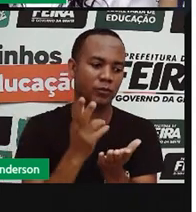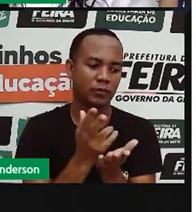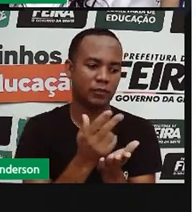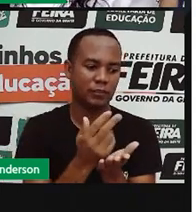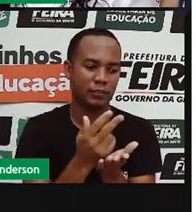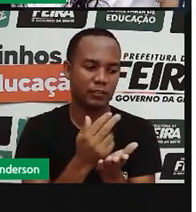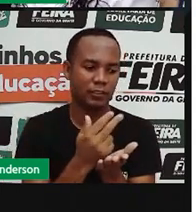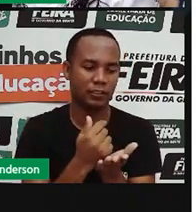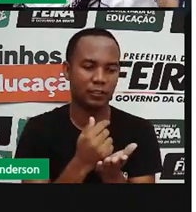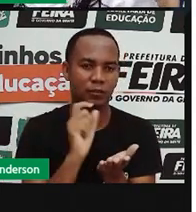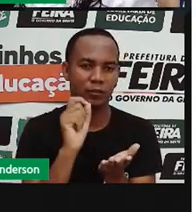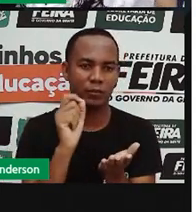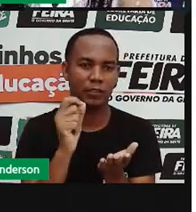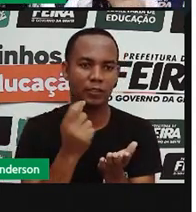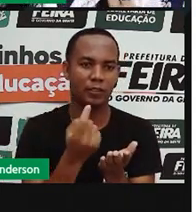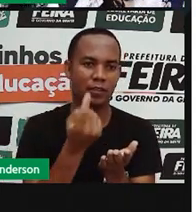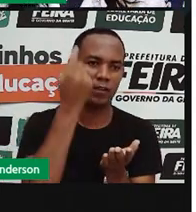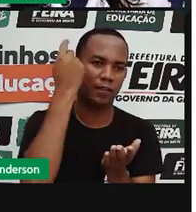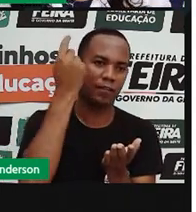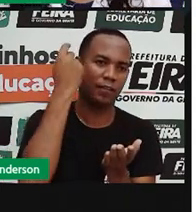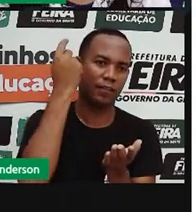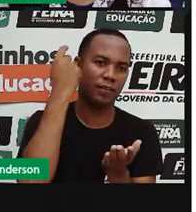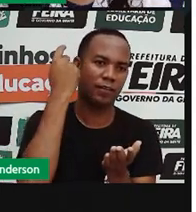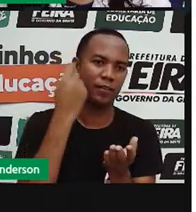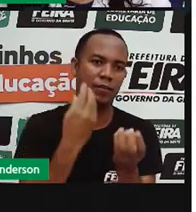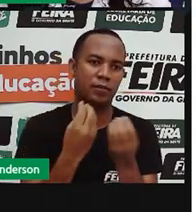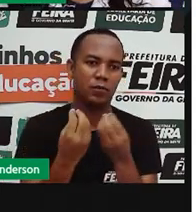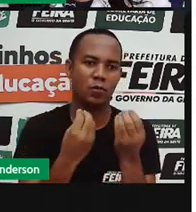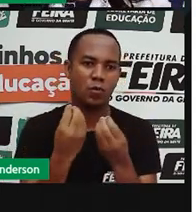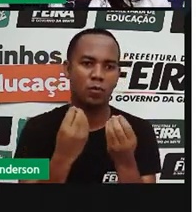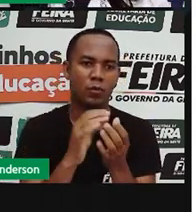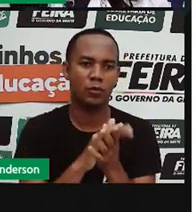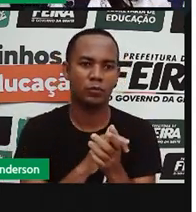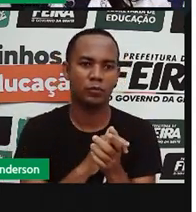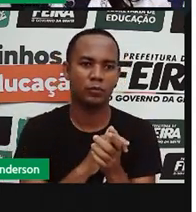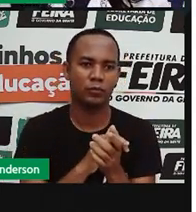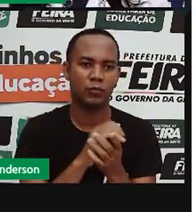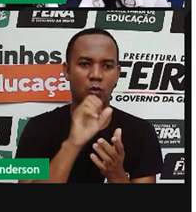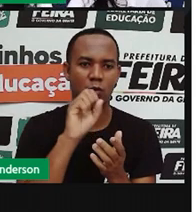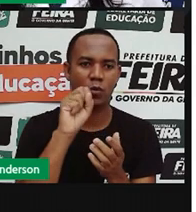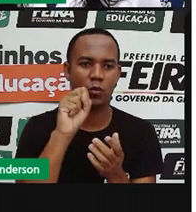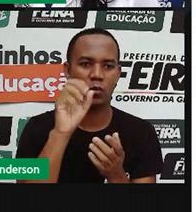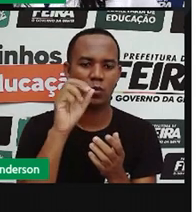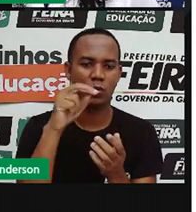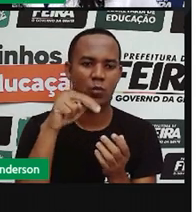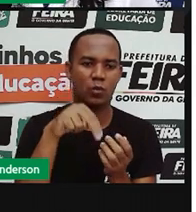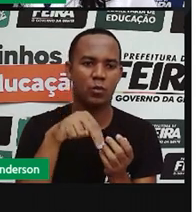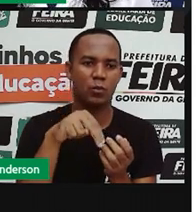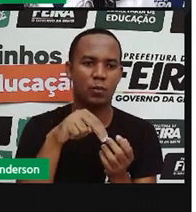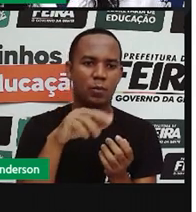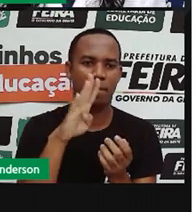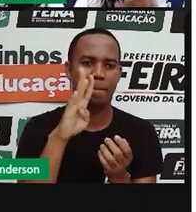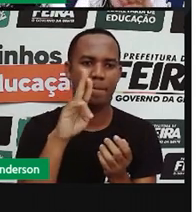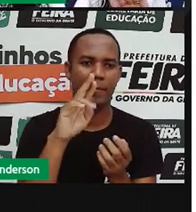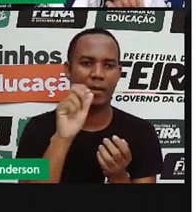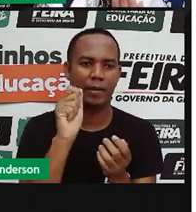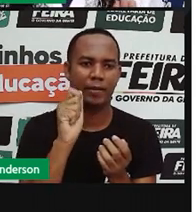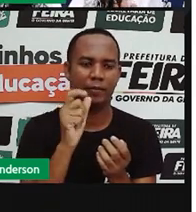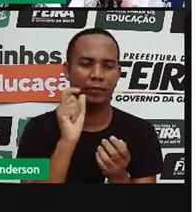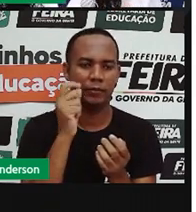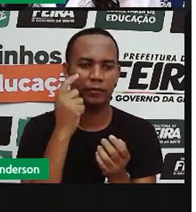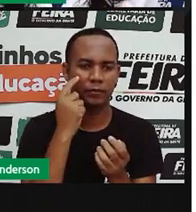formado atrás é a sua sombra. Entendeu? A